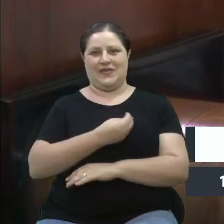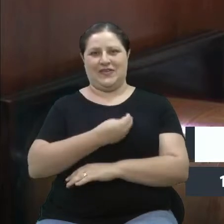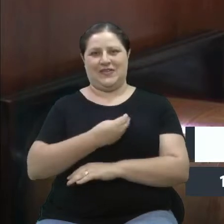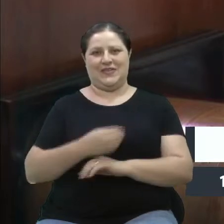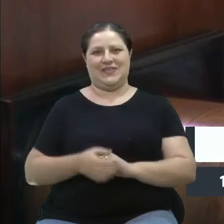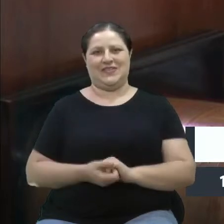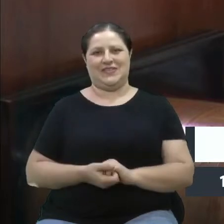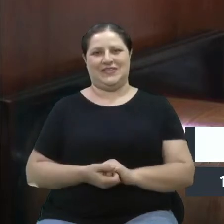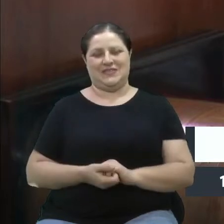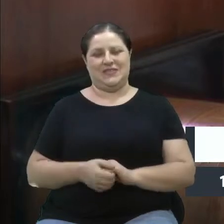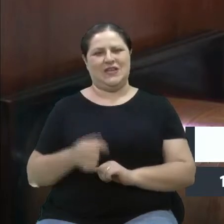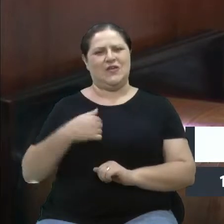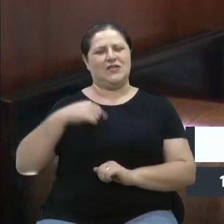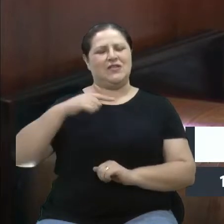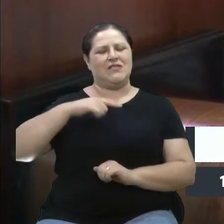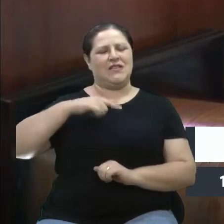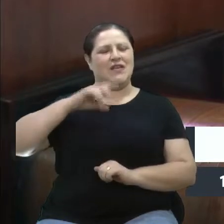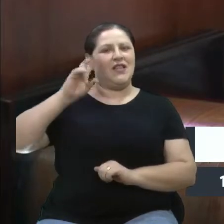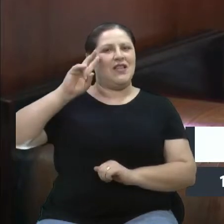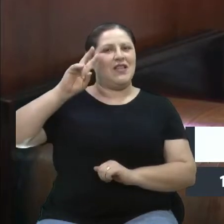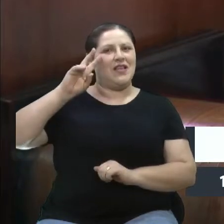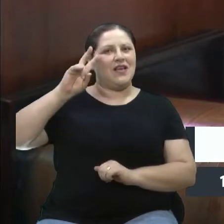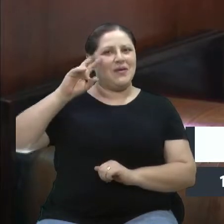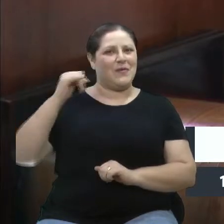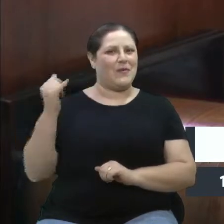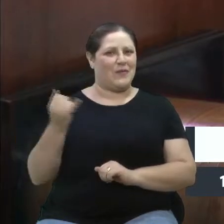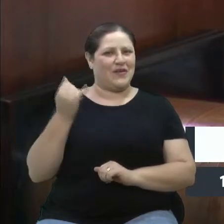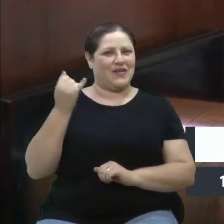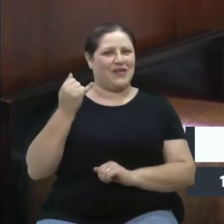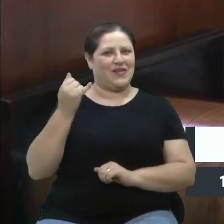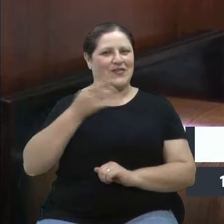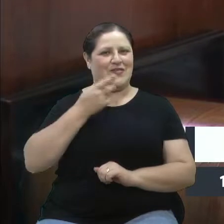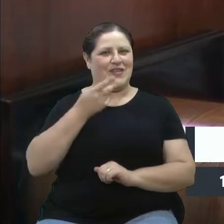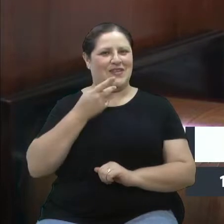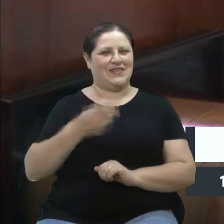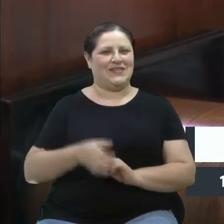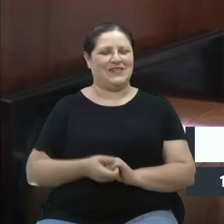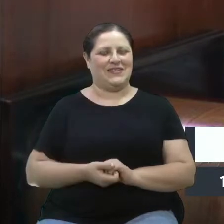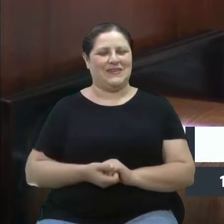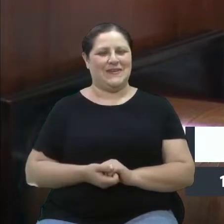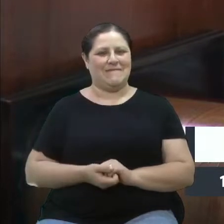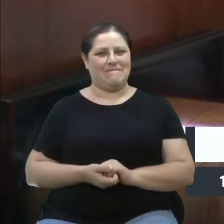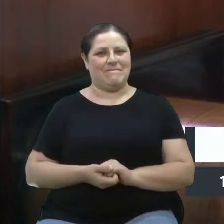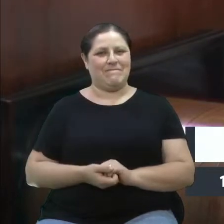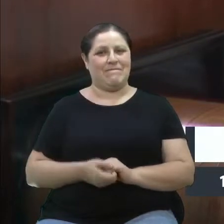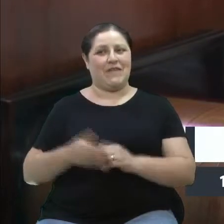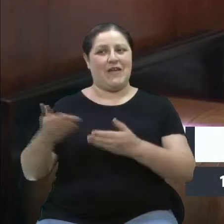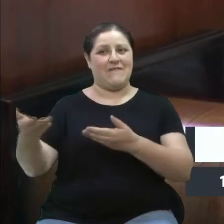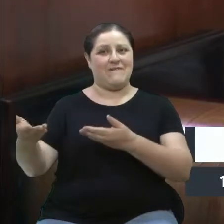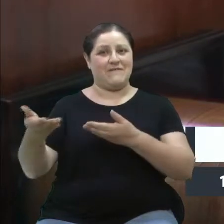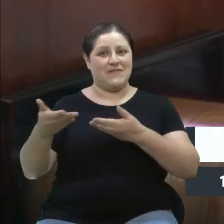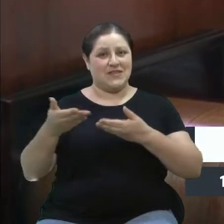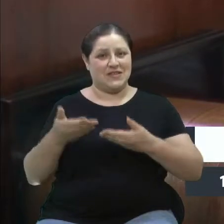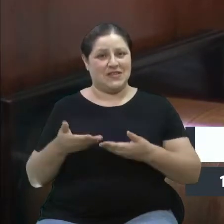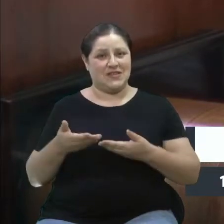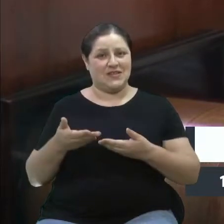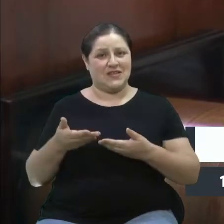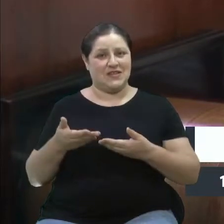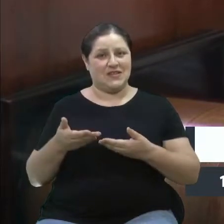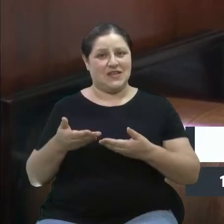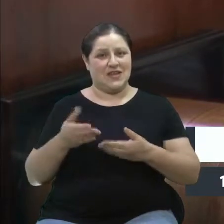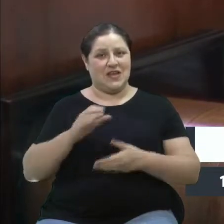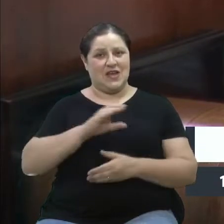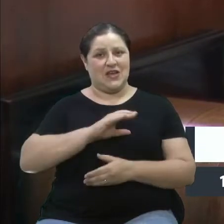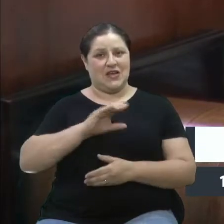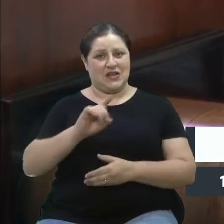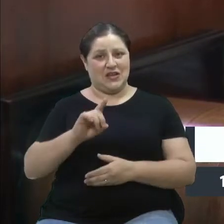Eu tenho uma recordação que é importante registrar. a visita dos coordenadores do mutirão de Natal da Zona